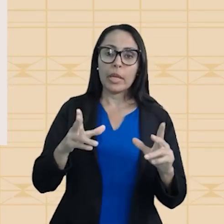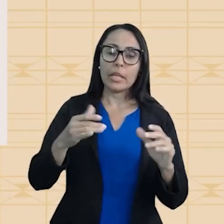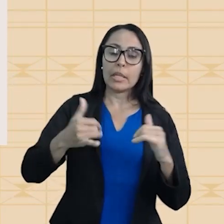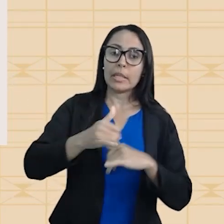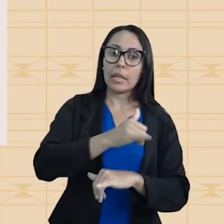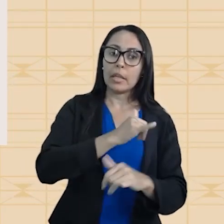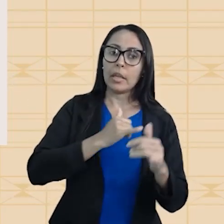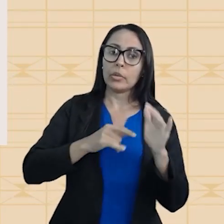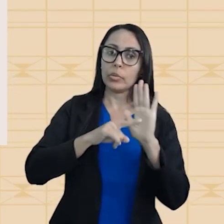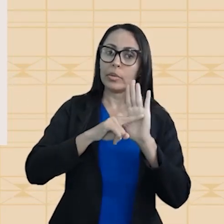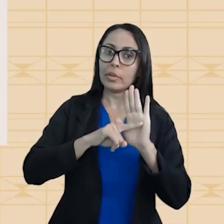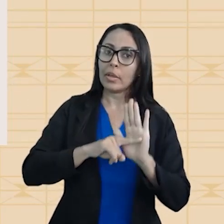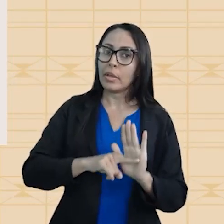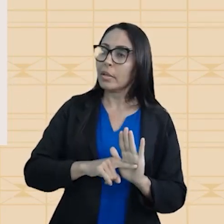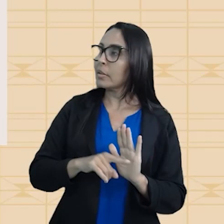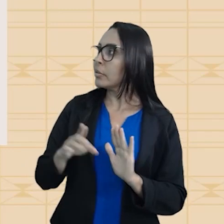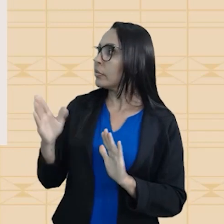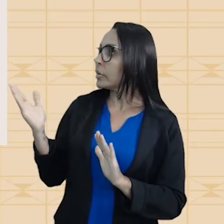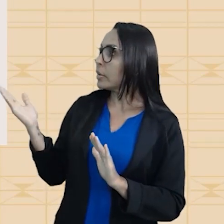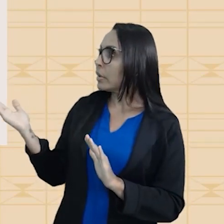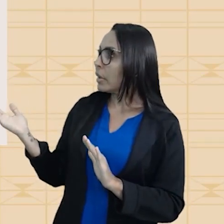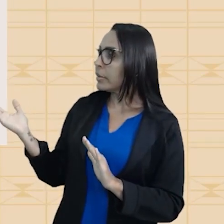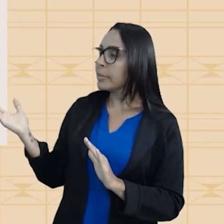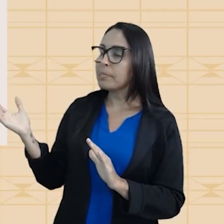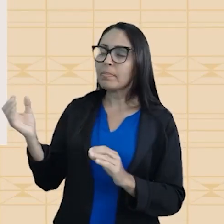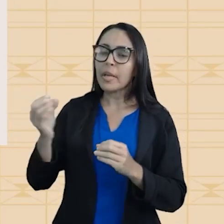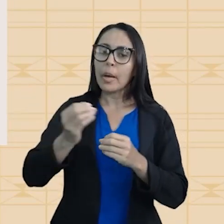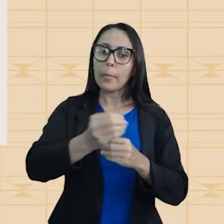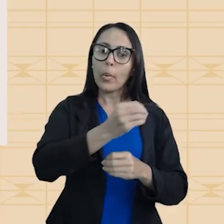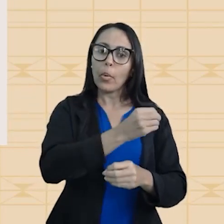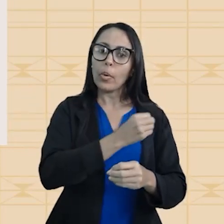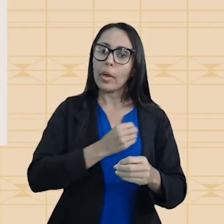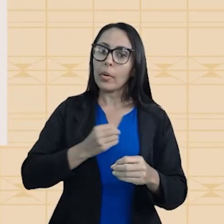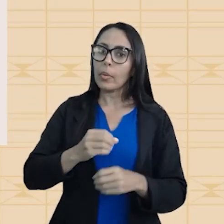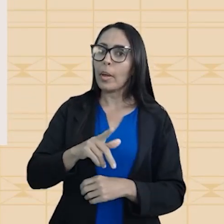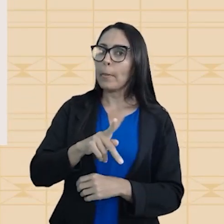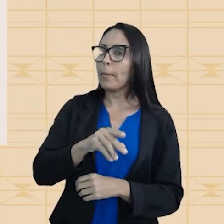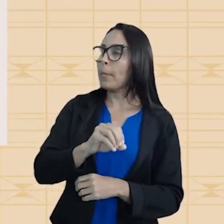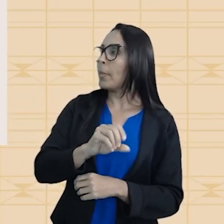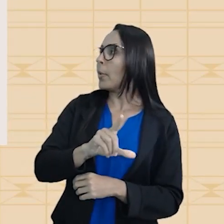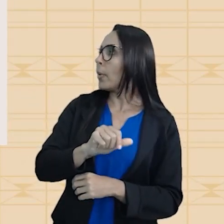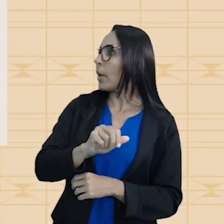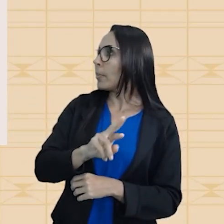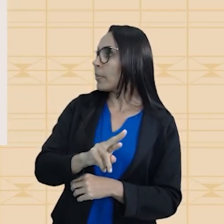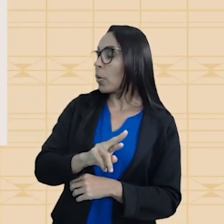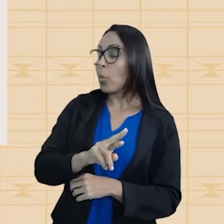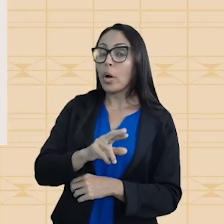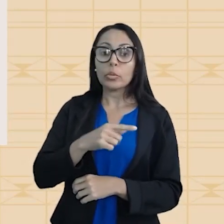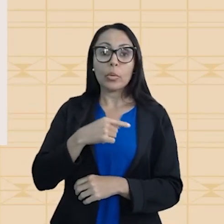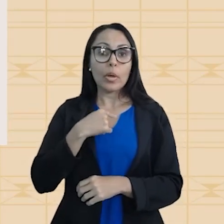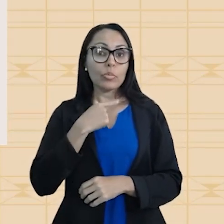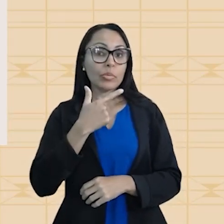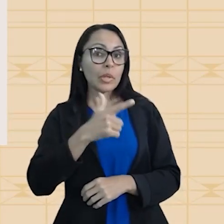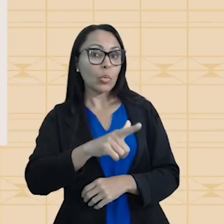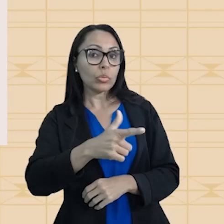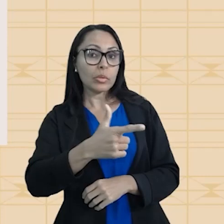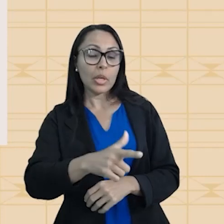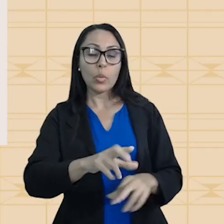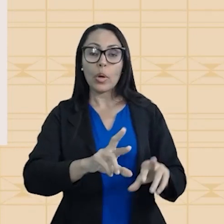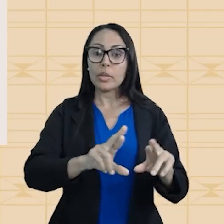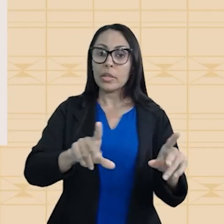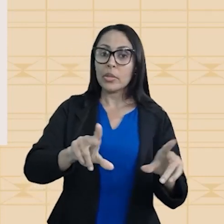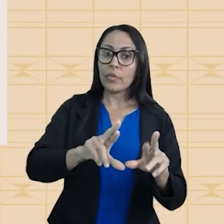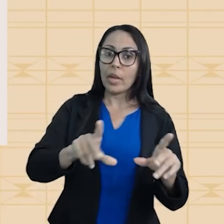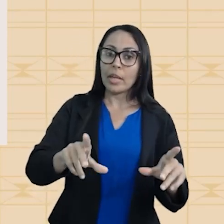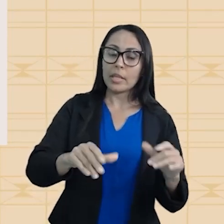eletronegatividade, minha molécula é polar. Quando eu não tenho diferença de